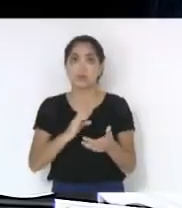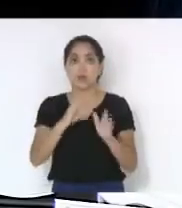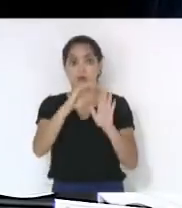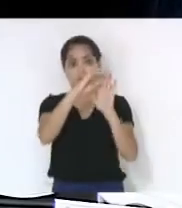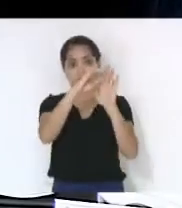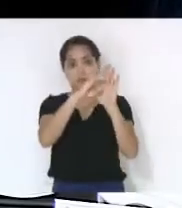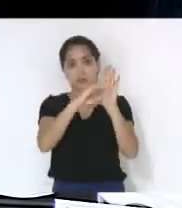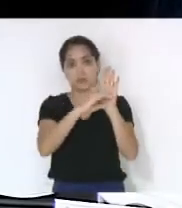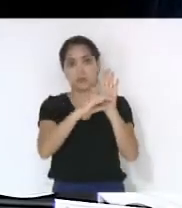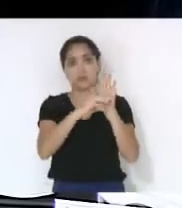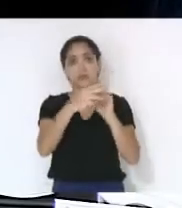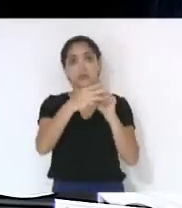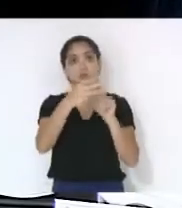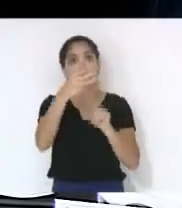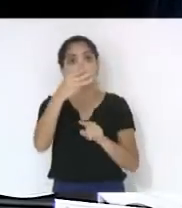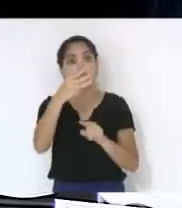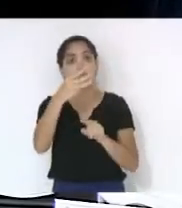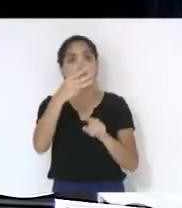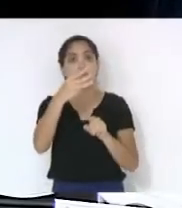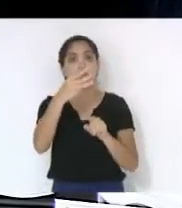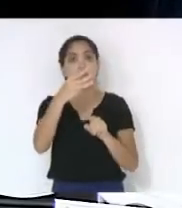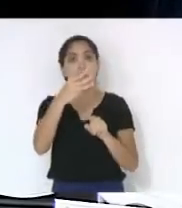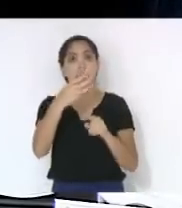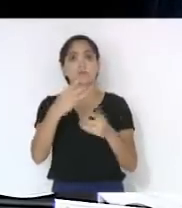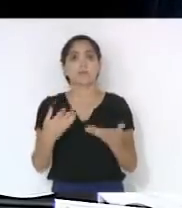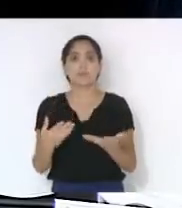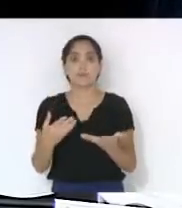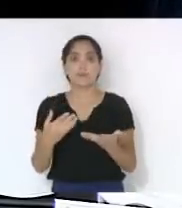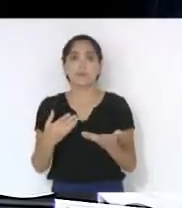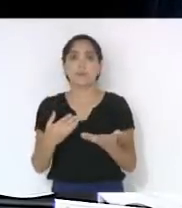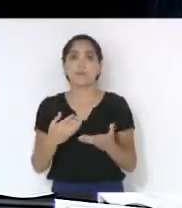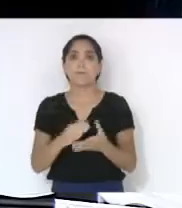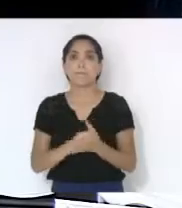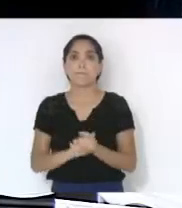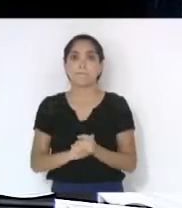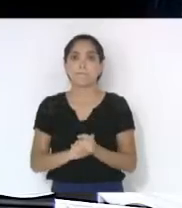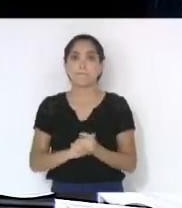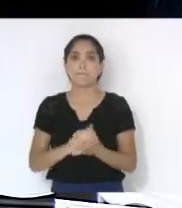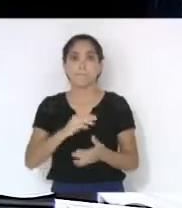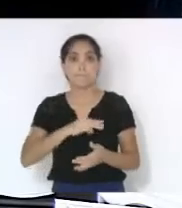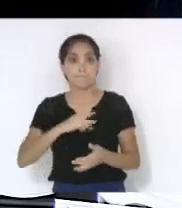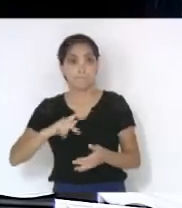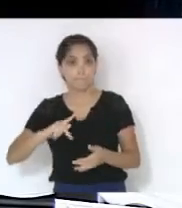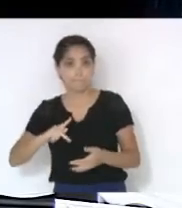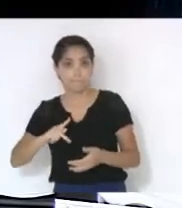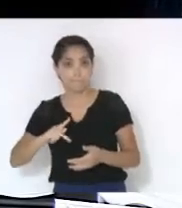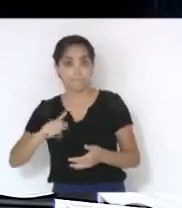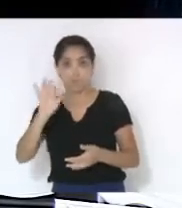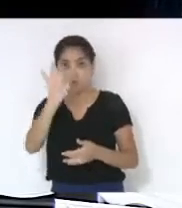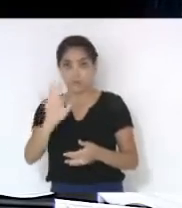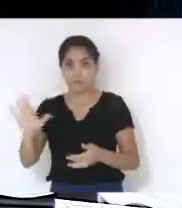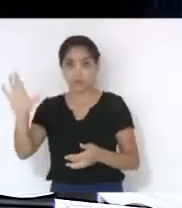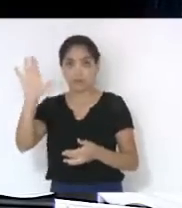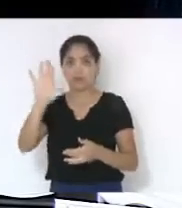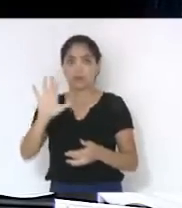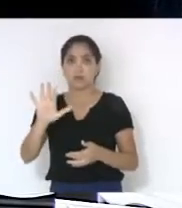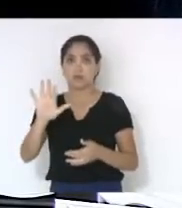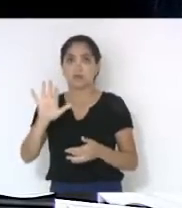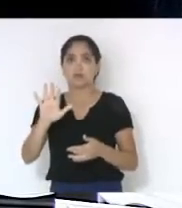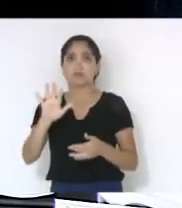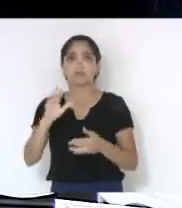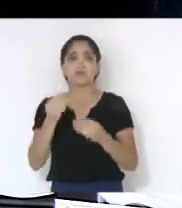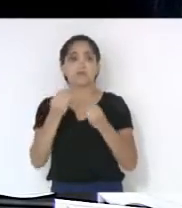que dá o Ministério Público Federal. O Ministério Público Federal não dá uma lista tríplice,